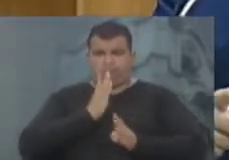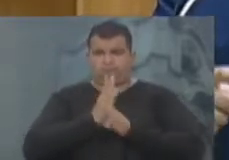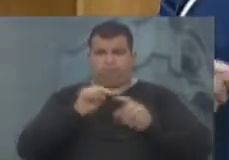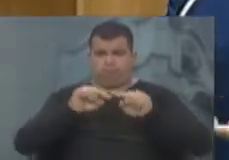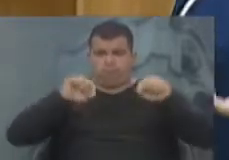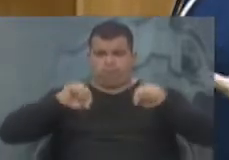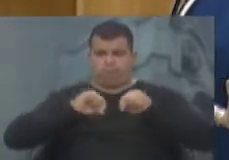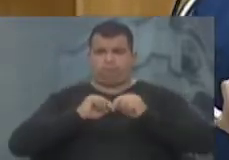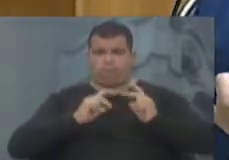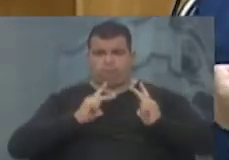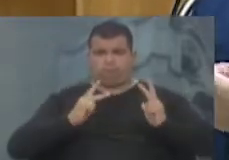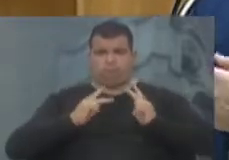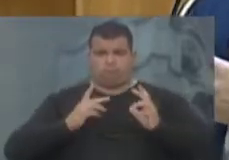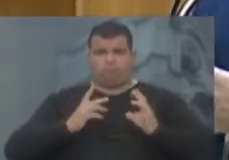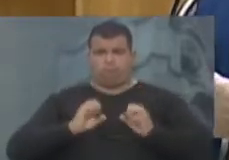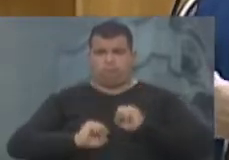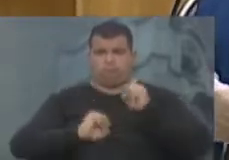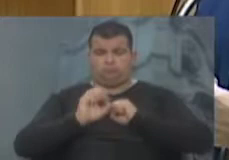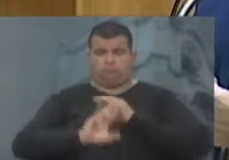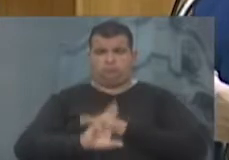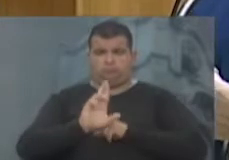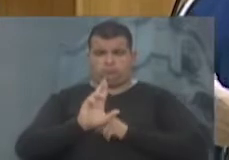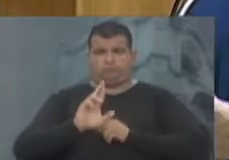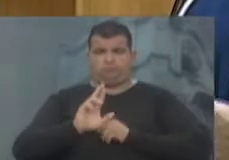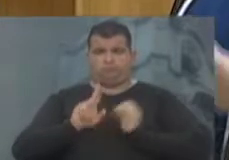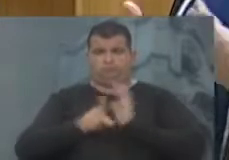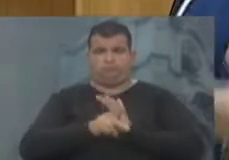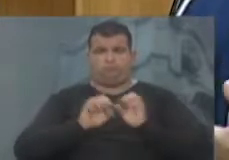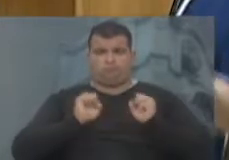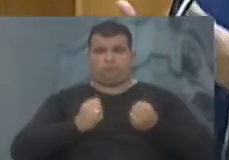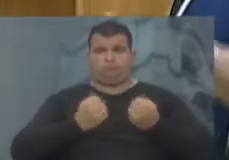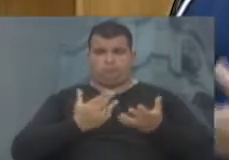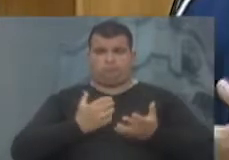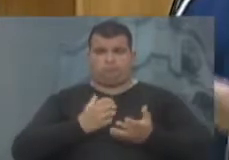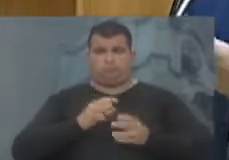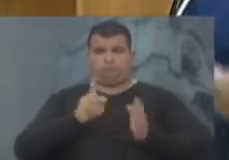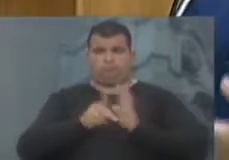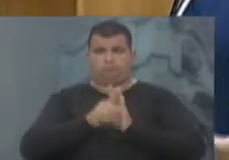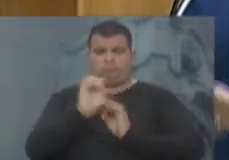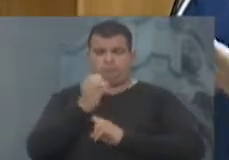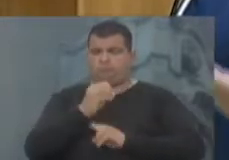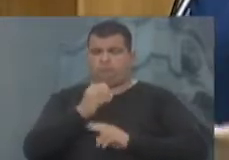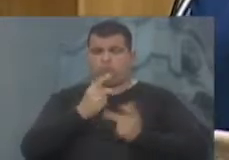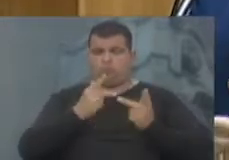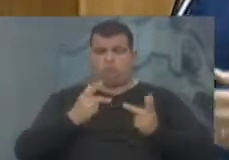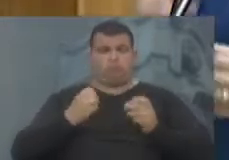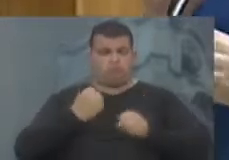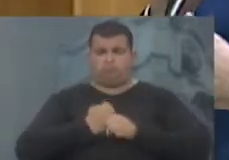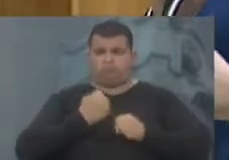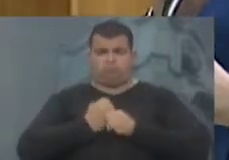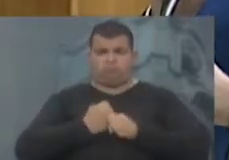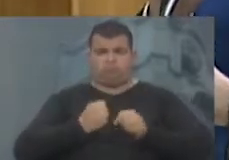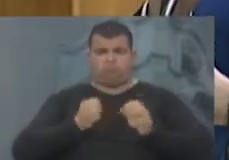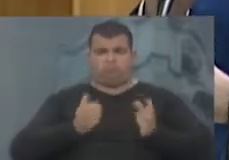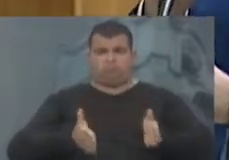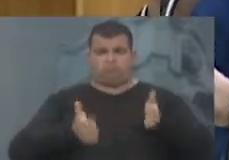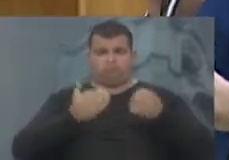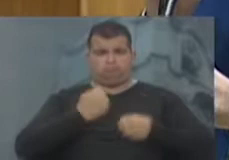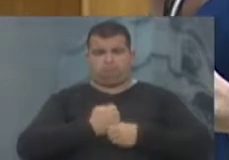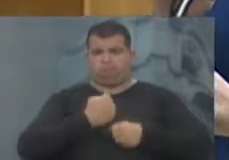parceria da iniciativa privada para que nós possamos dar a Porto Alegre um equipamento como esse, um equipamento